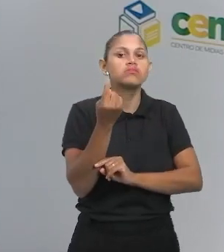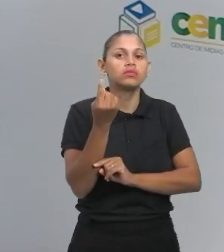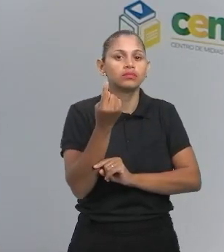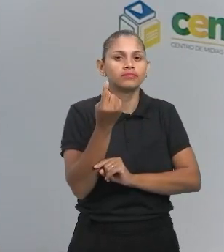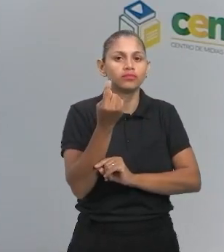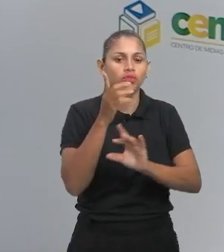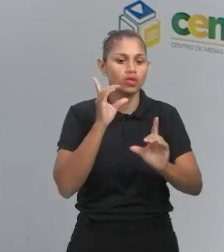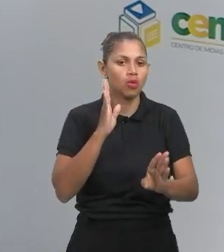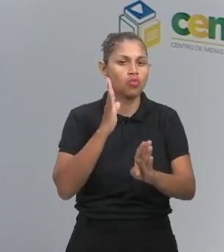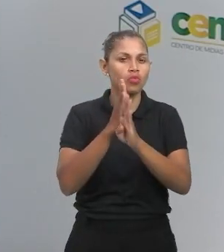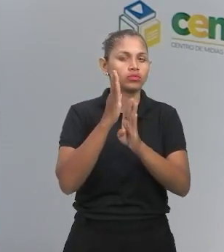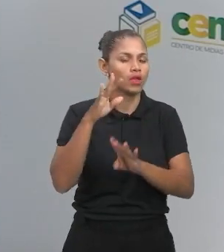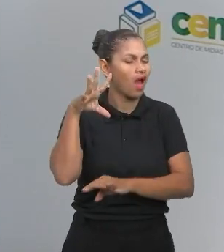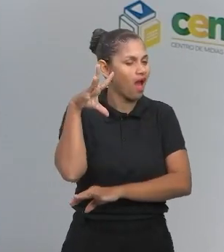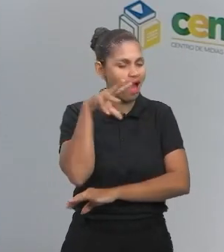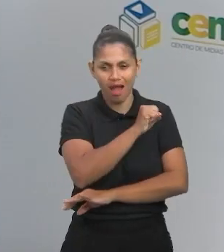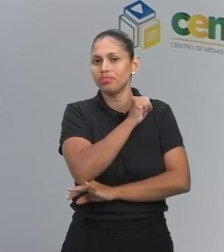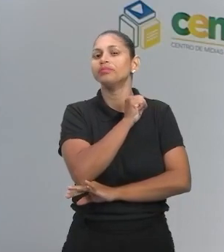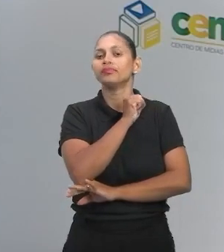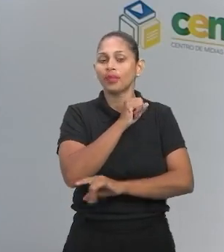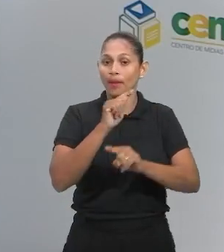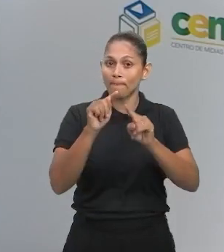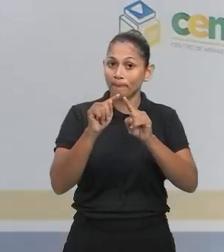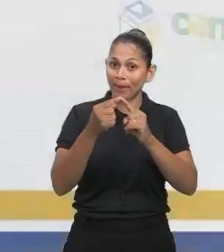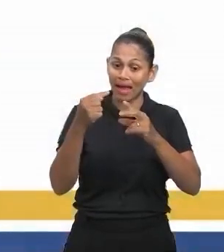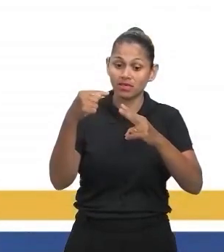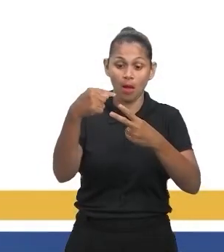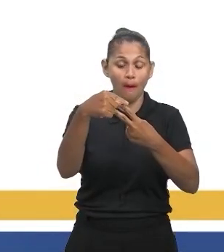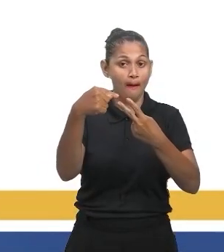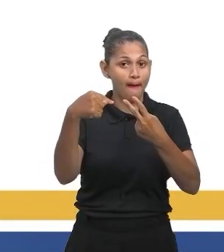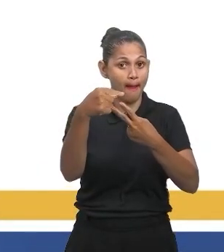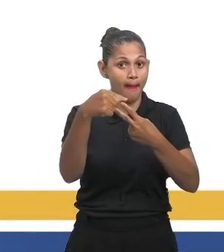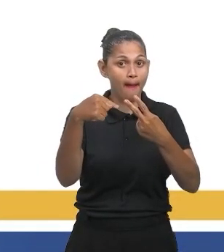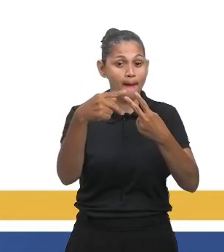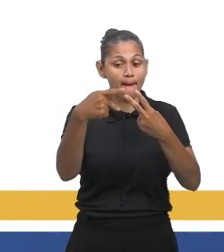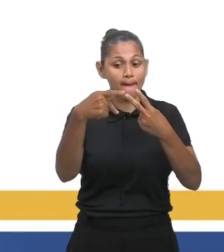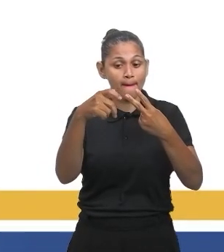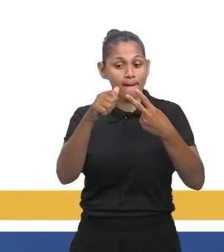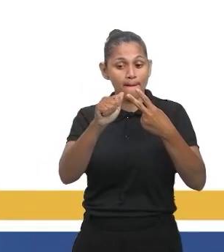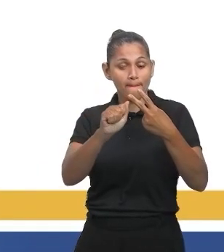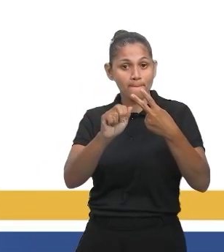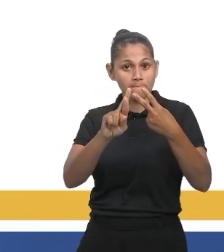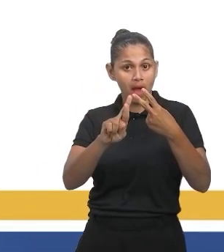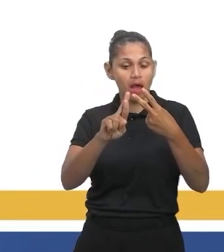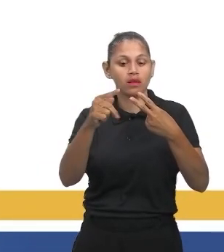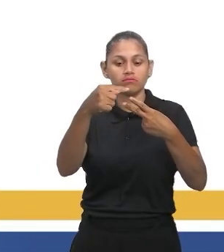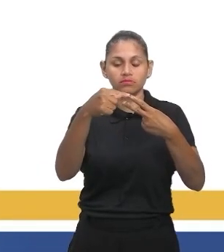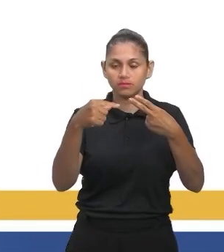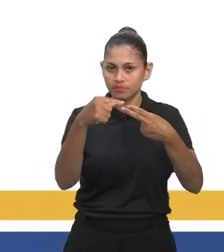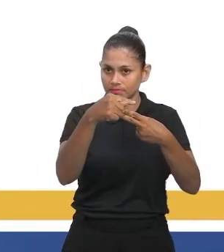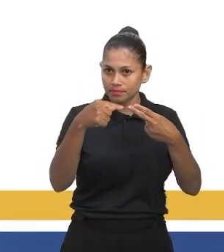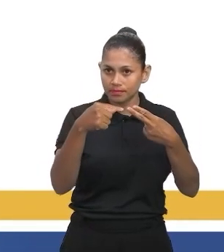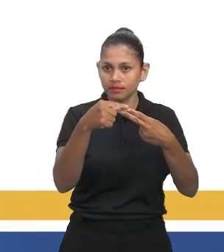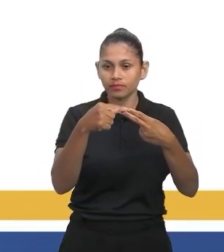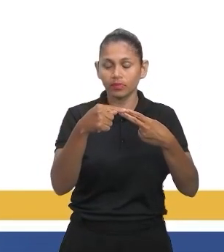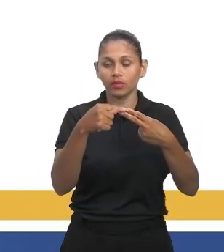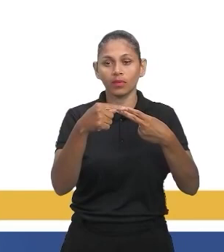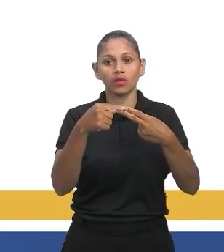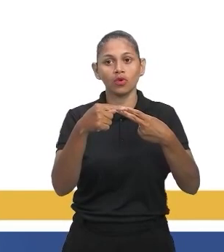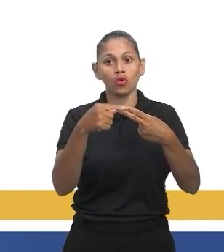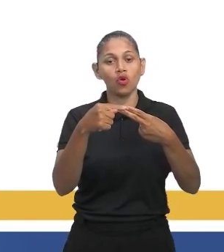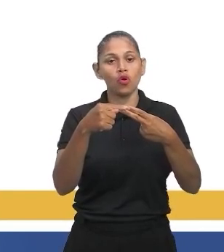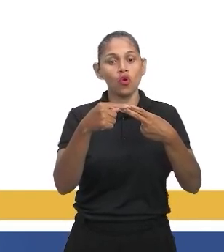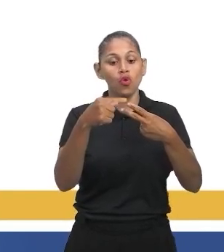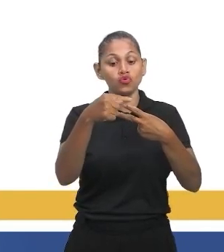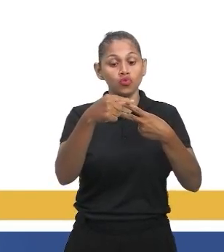como essa dica é boa? Agora, quando for par, traz aqui para mim, quando for par, você vai fazer o quê? Você vai pegar os dois números que estão no